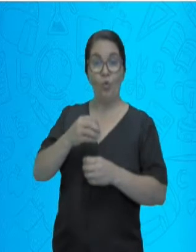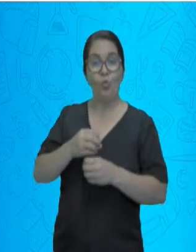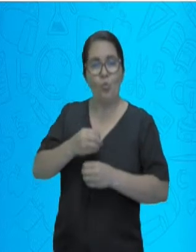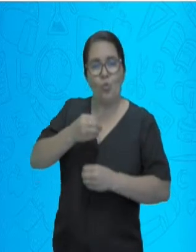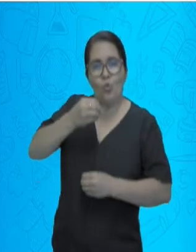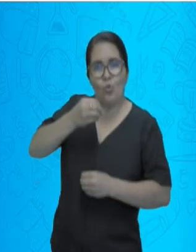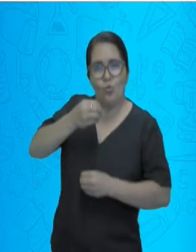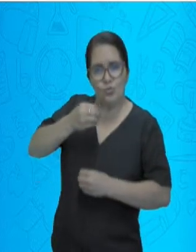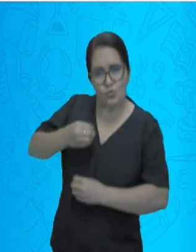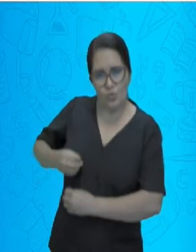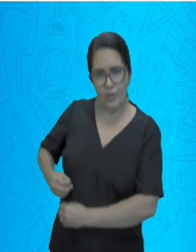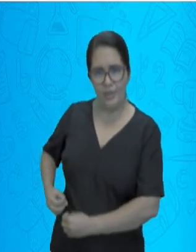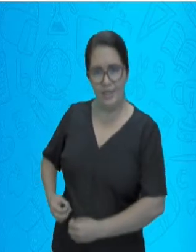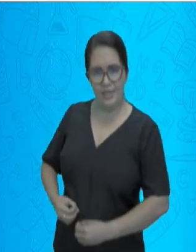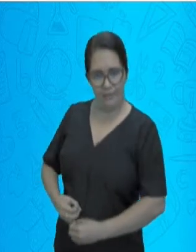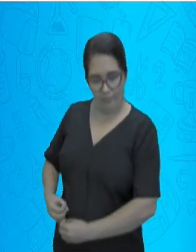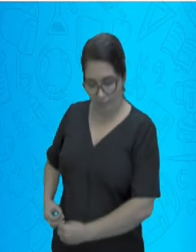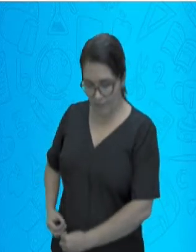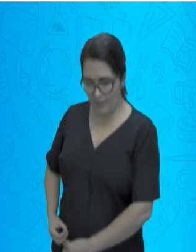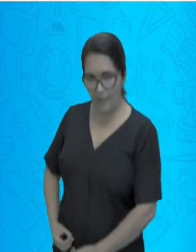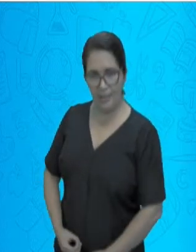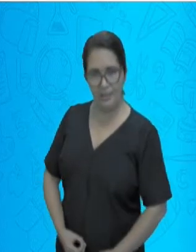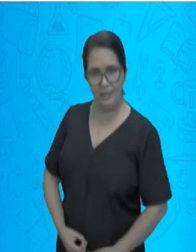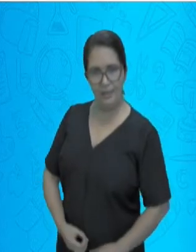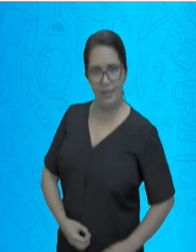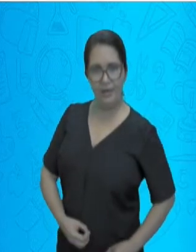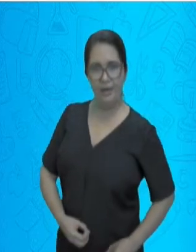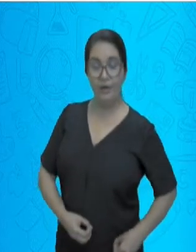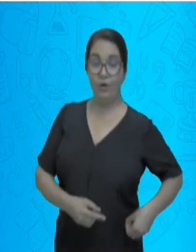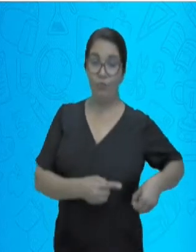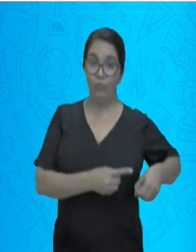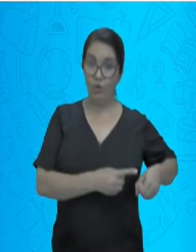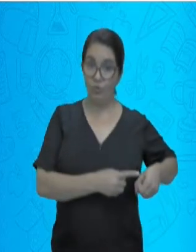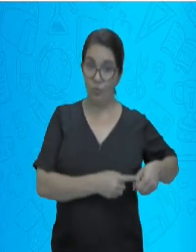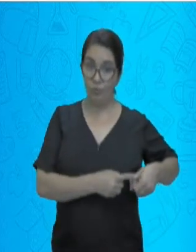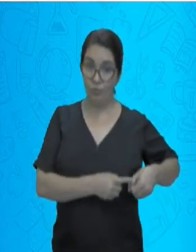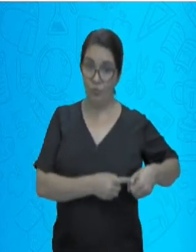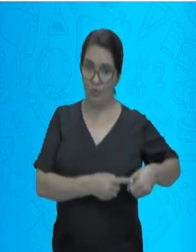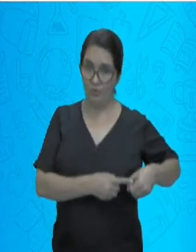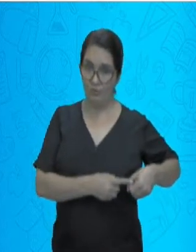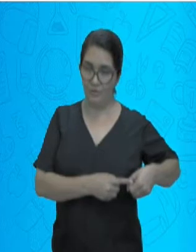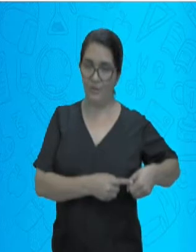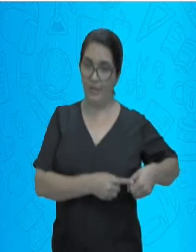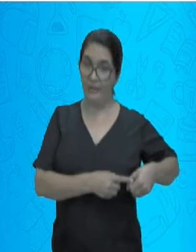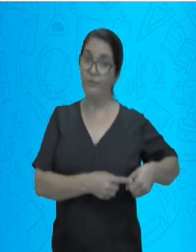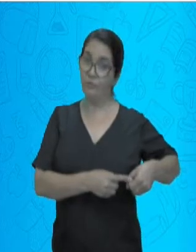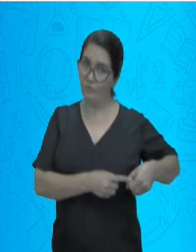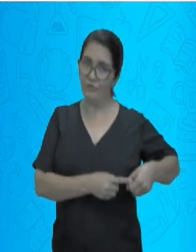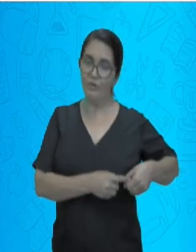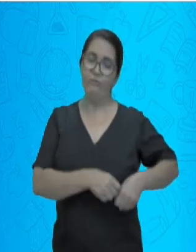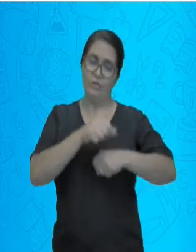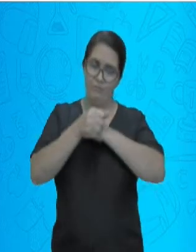não serve mais e mandar para o intestino grosso. E o intestino grosso, por sua vez,